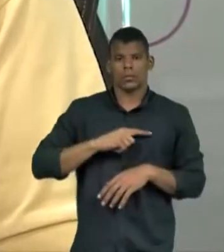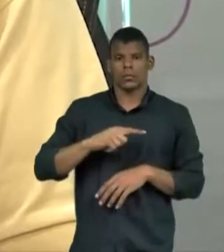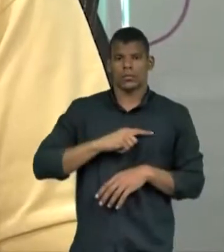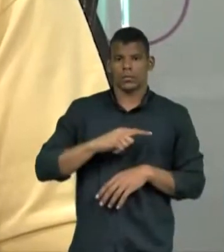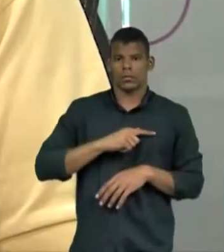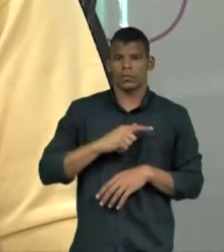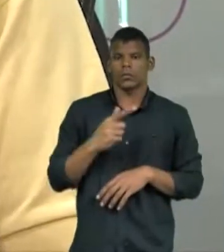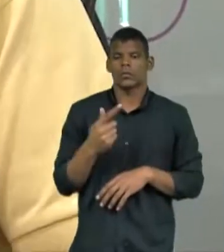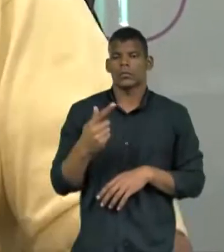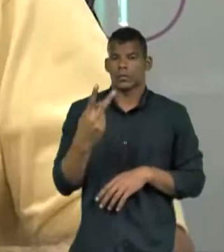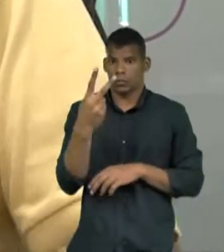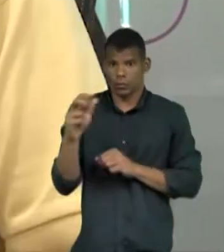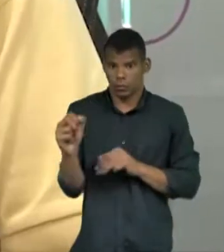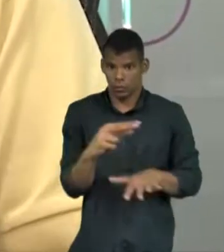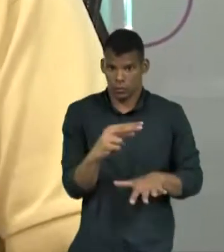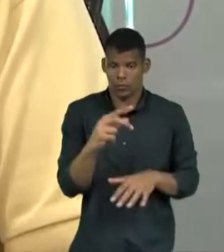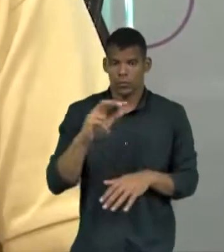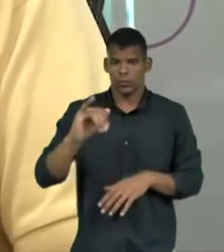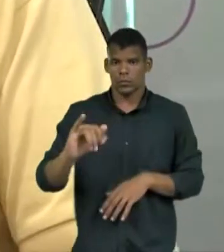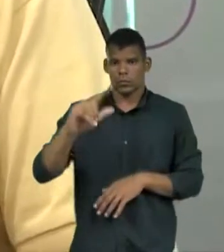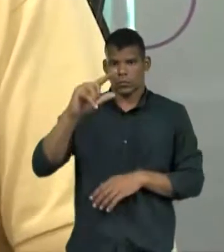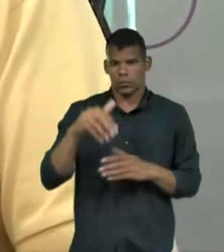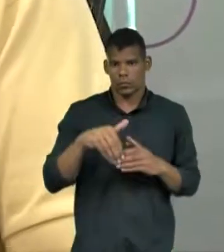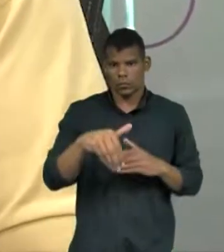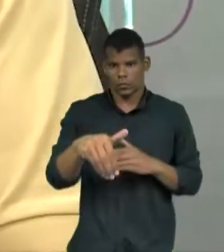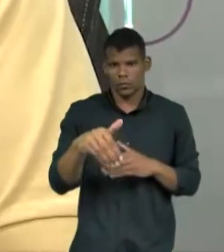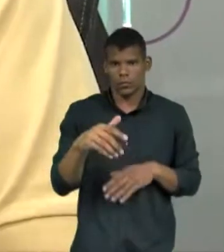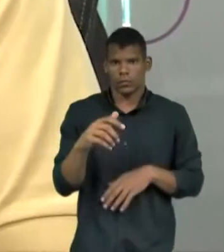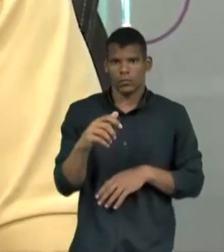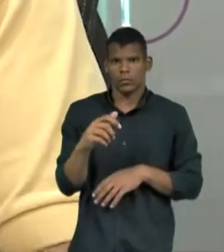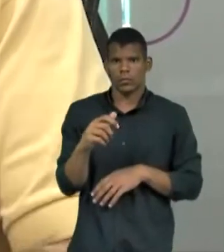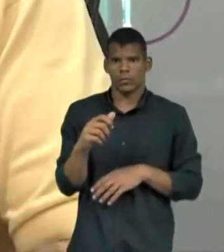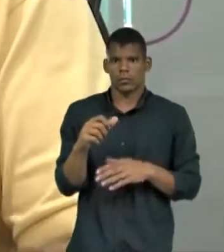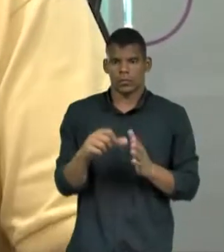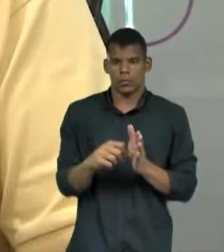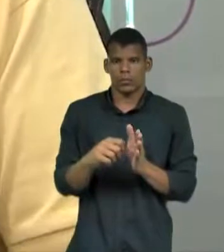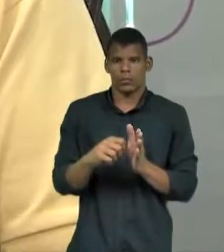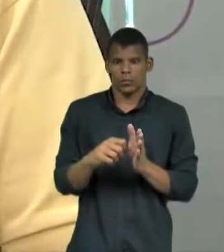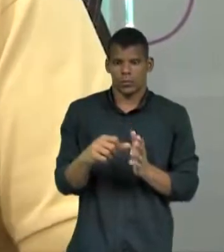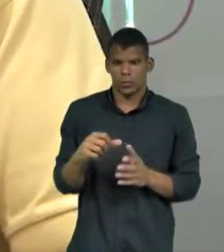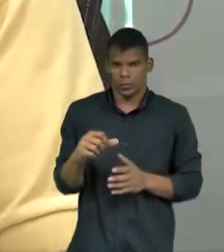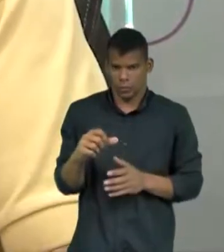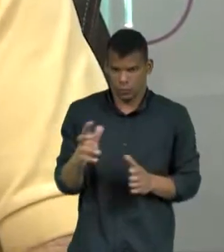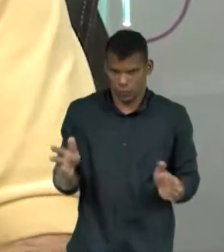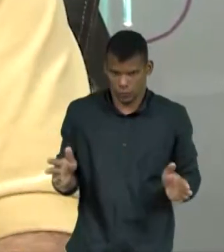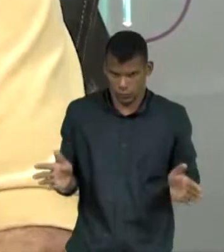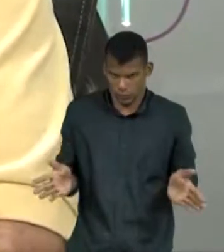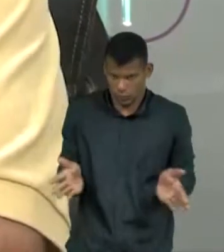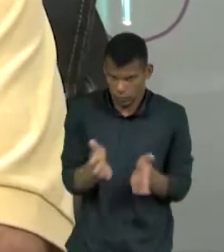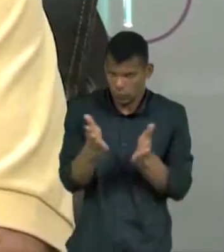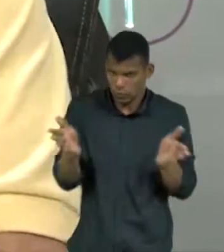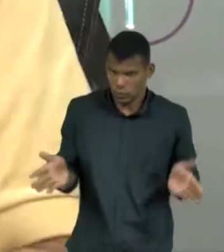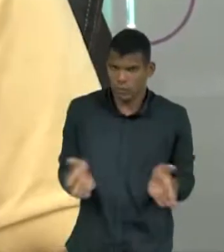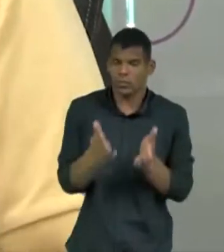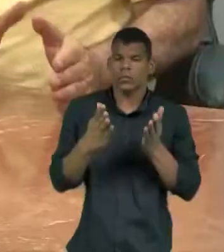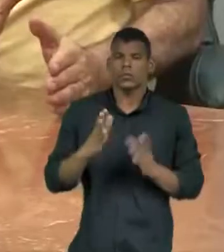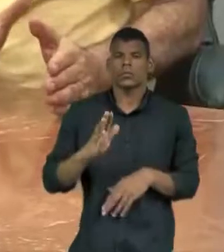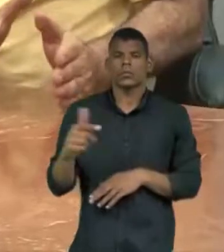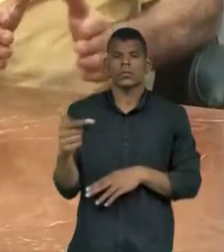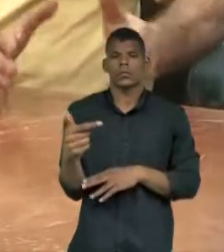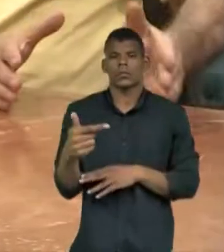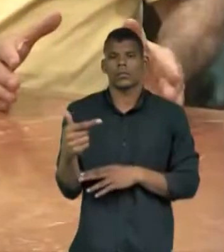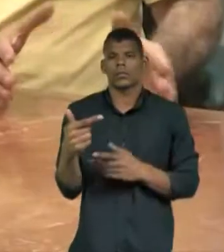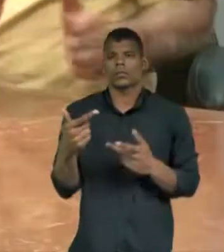quanto a segunda quinzena de julho.